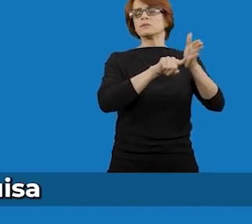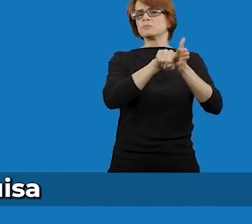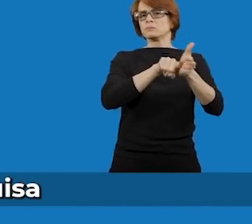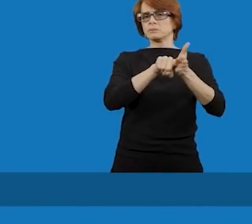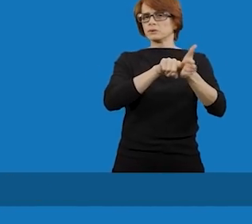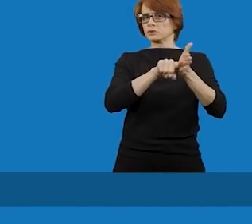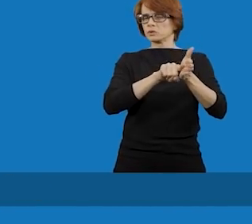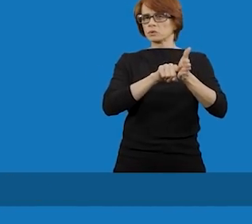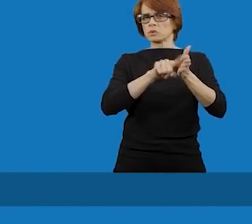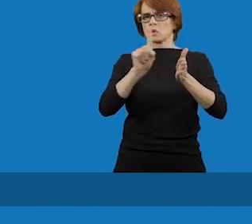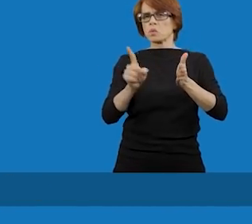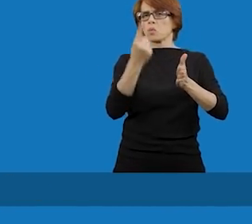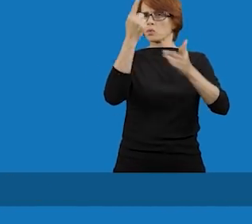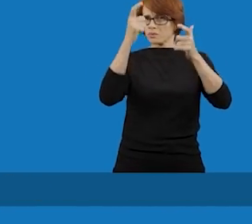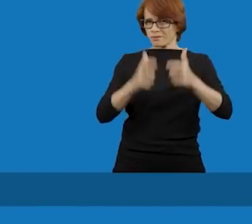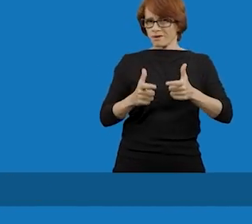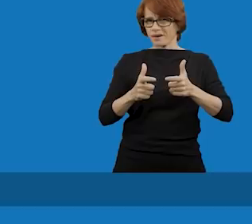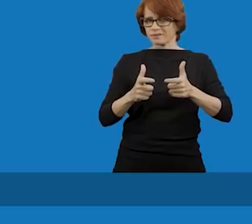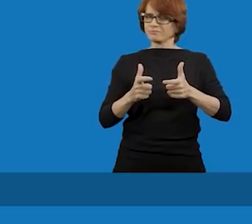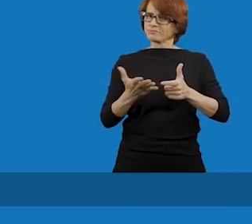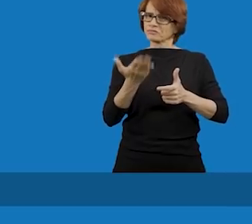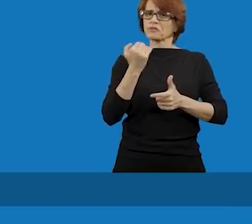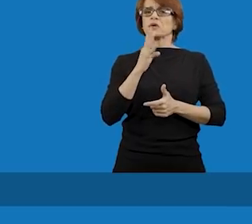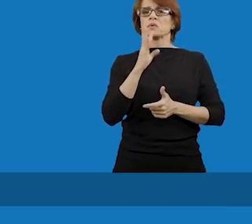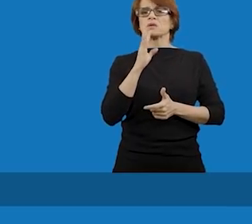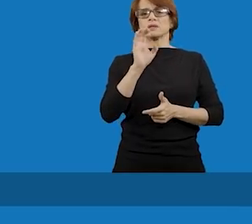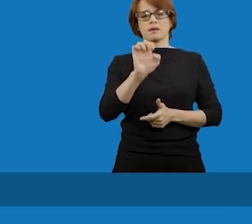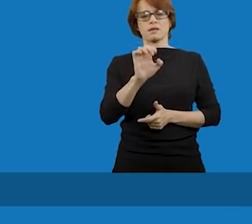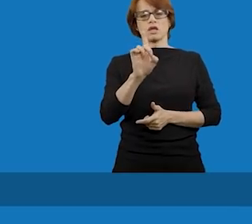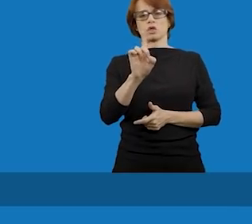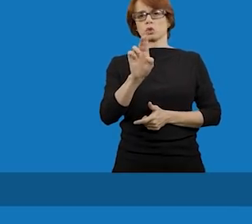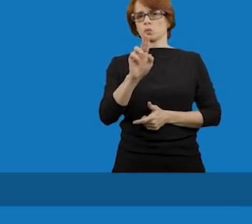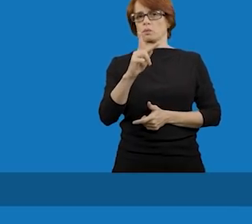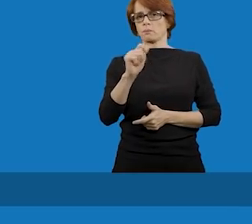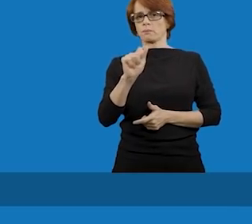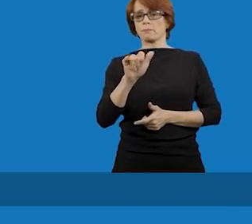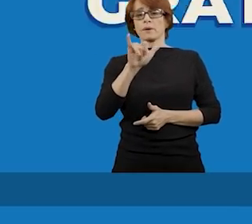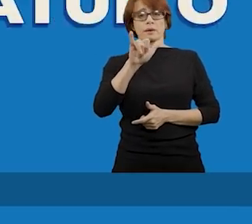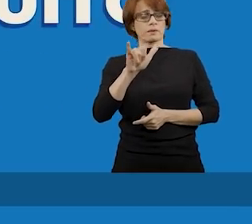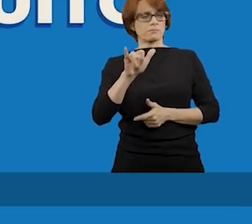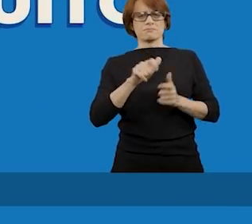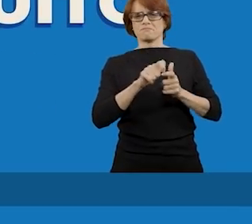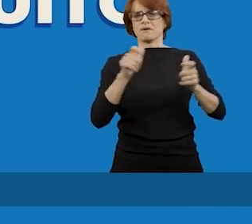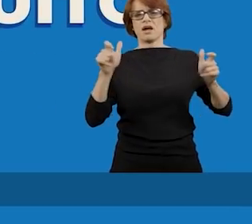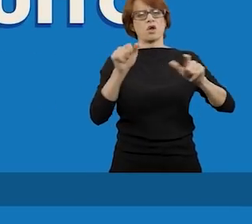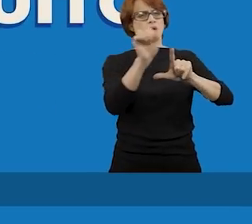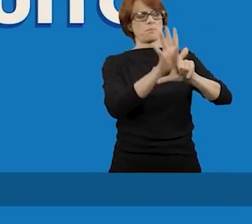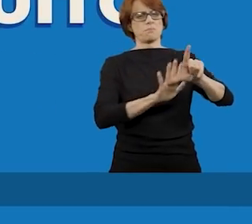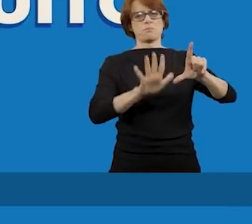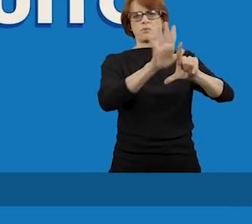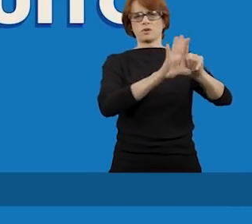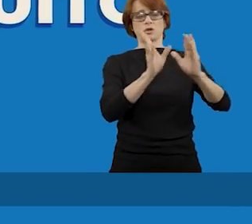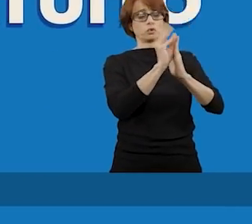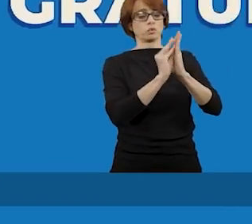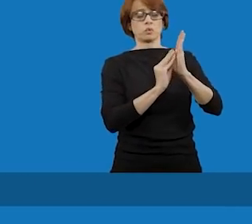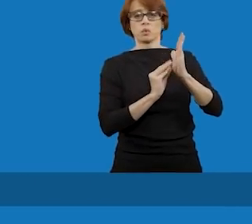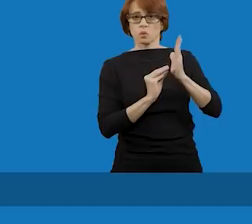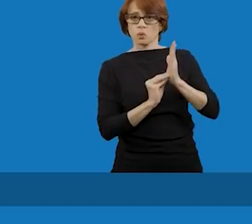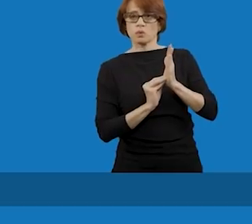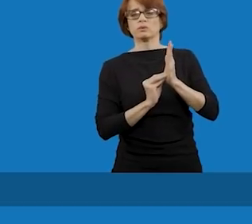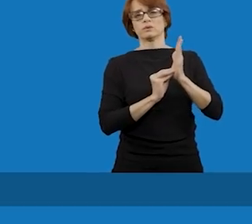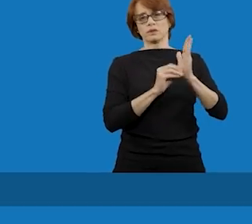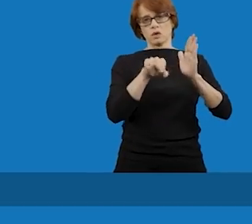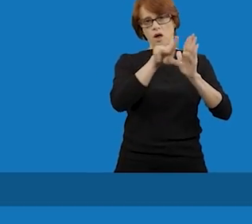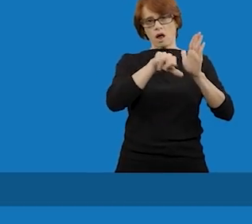ensino e pesquisa em um só lugar? Então conheça o Eduplay, maior portal de conteúdo audiovisual